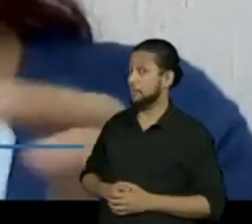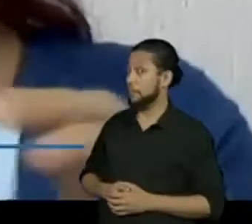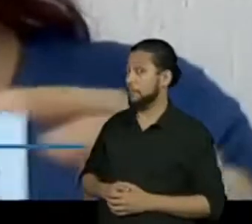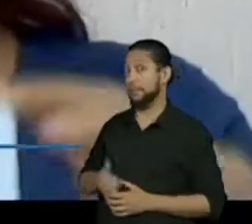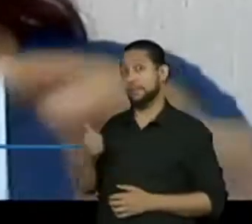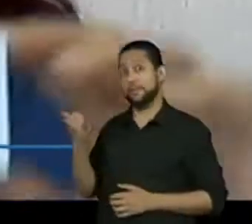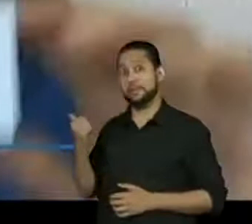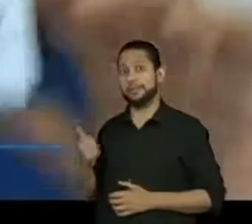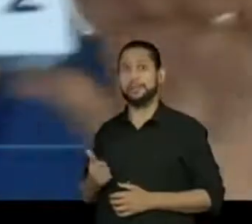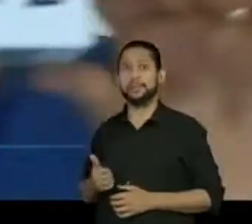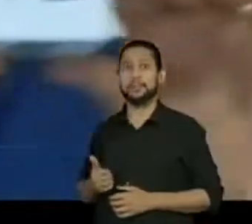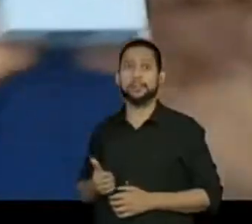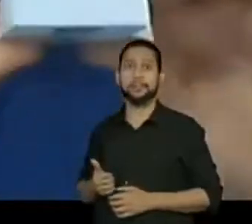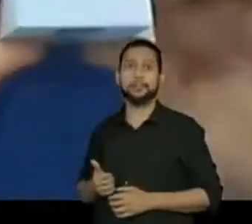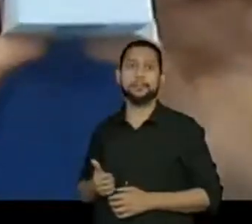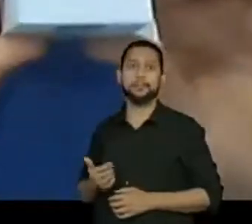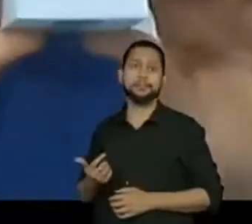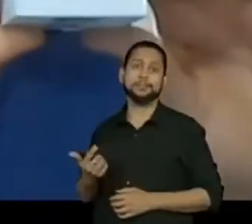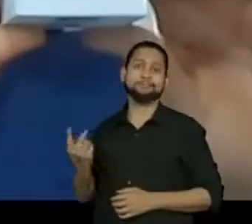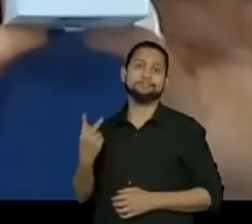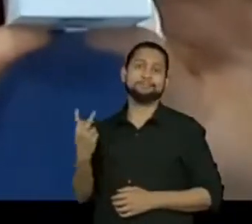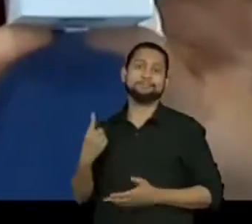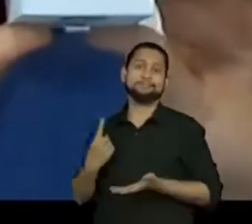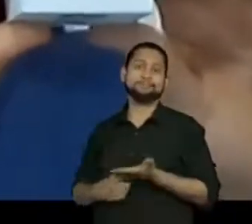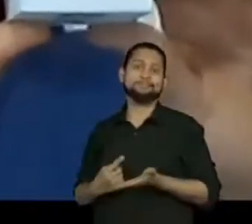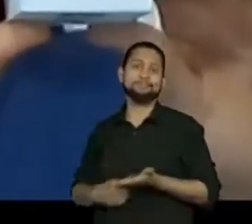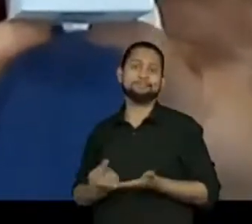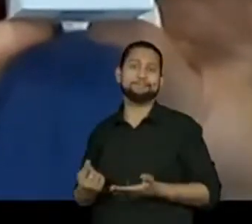A prova tem que fazer um combinadinho aqui com vocês.